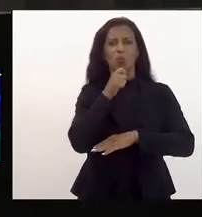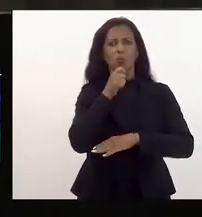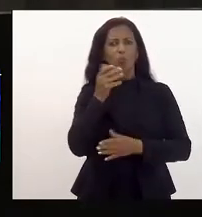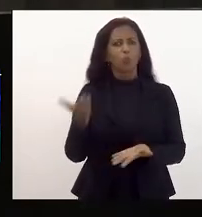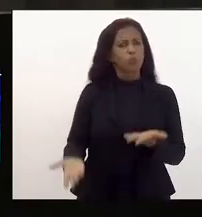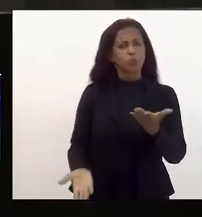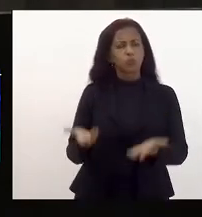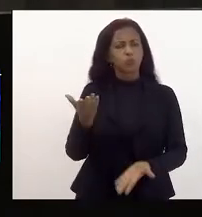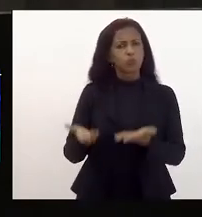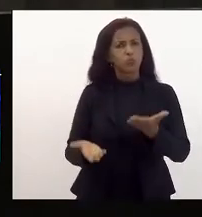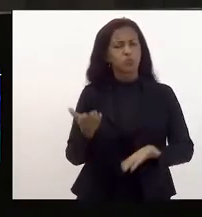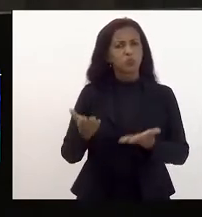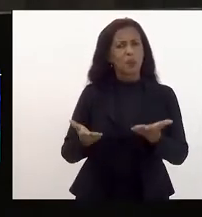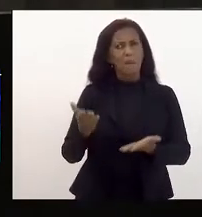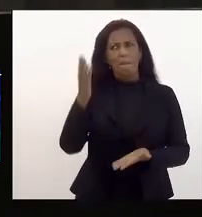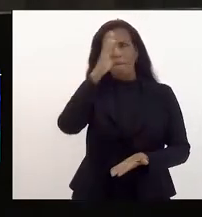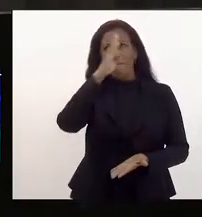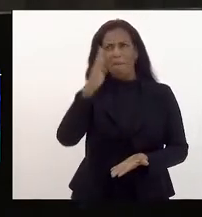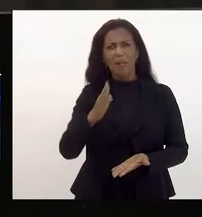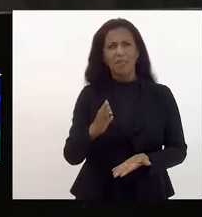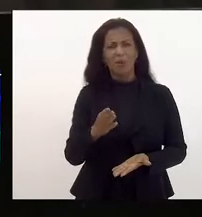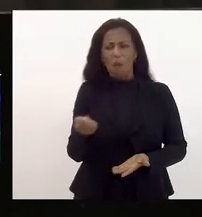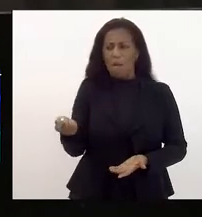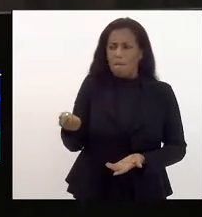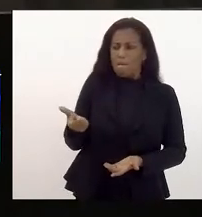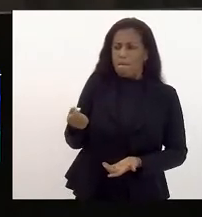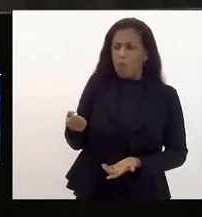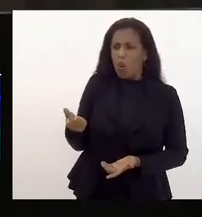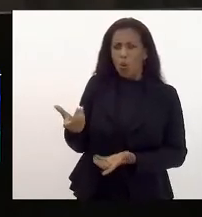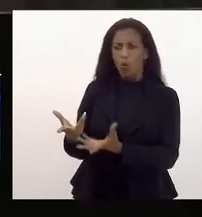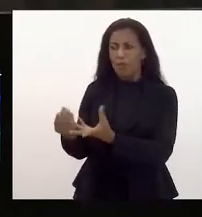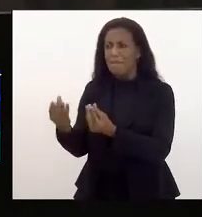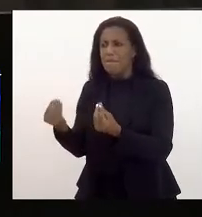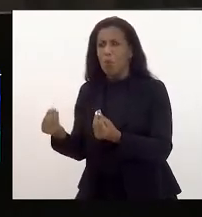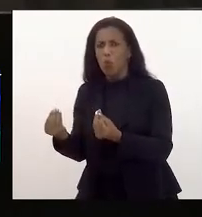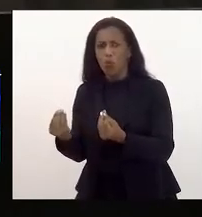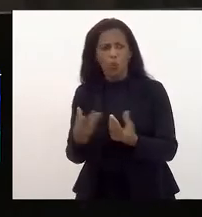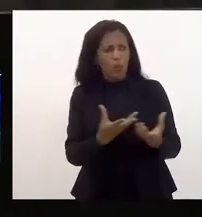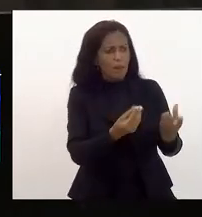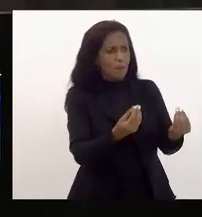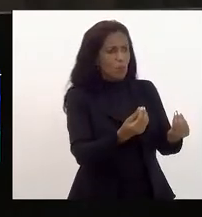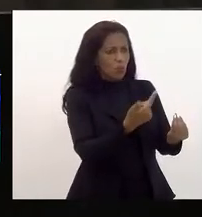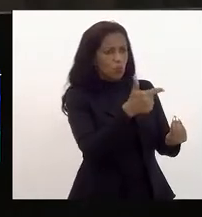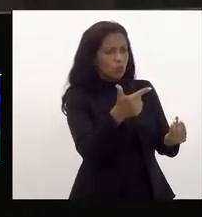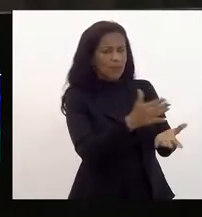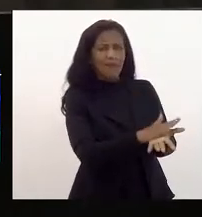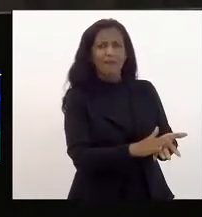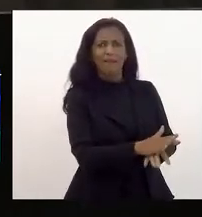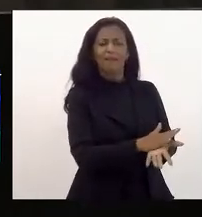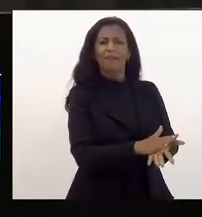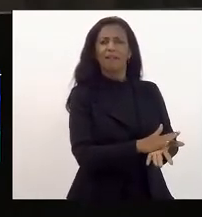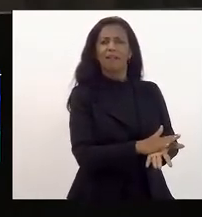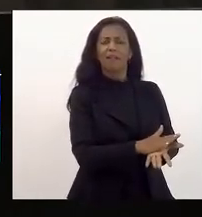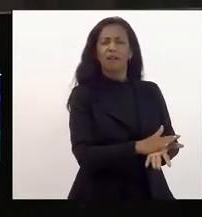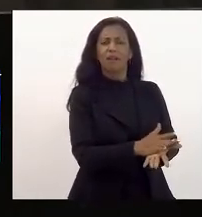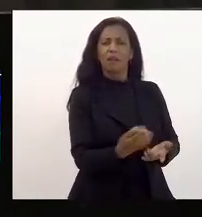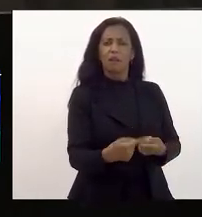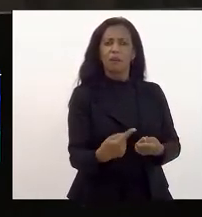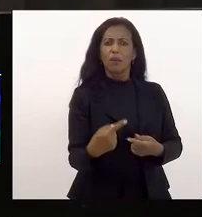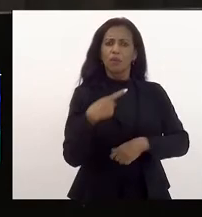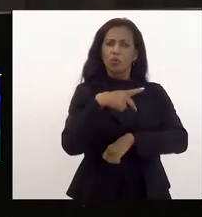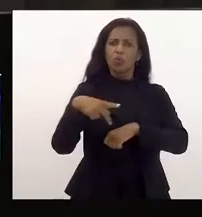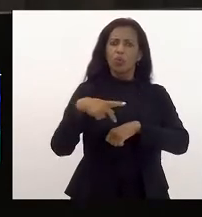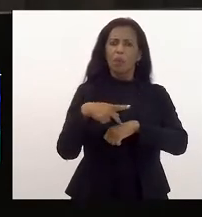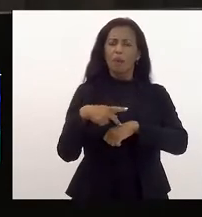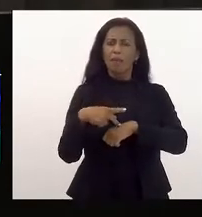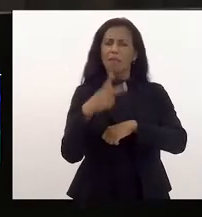onde poucos têm muito e muitos têm nada, porque somos o país que hoje voltou para